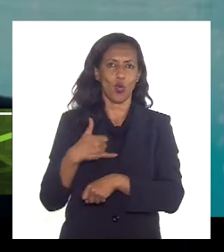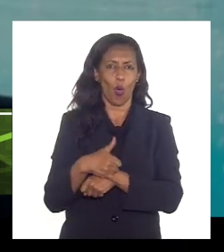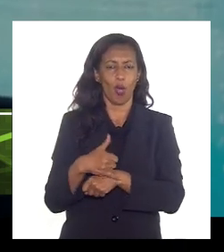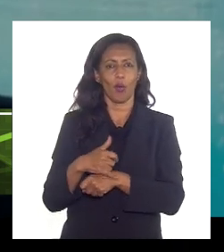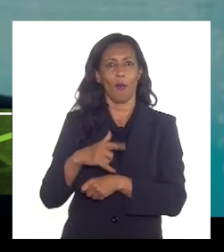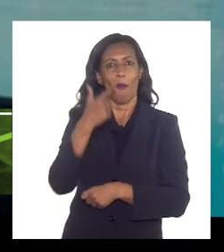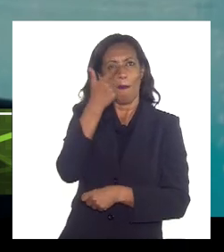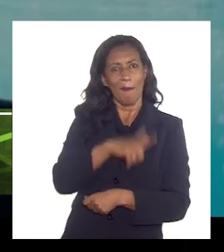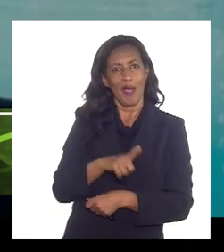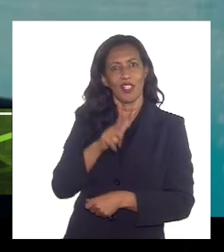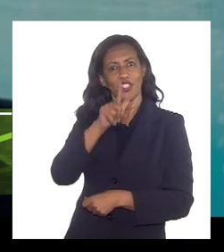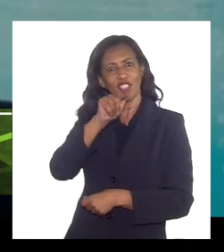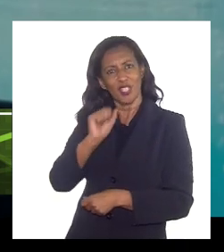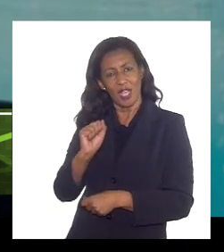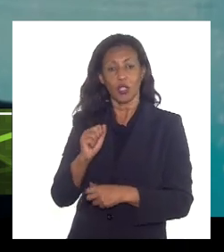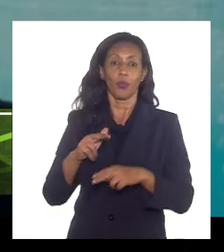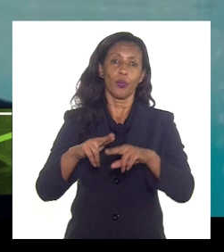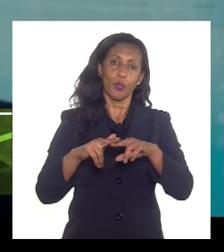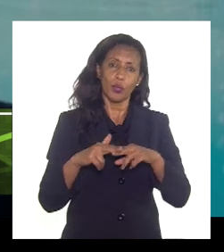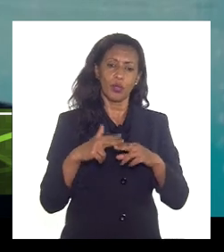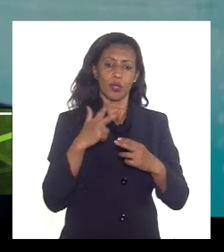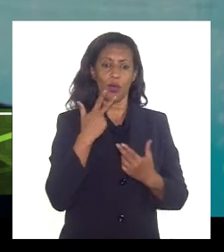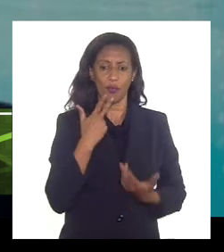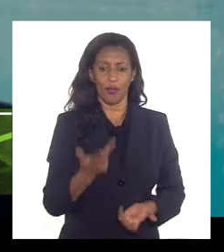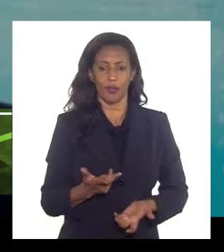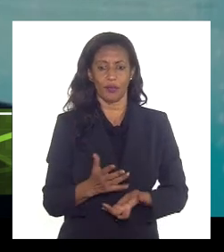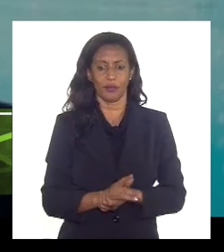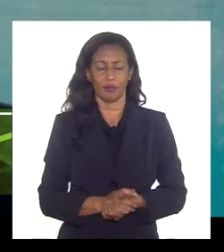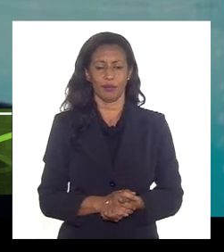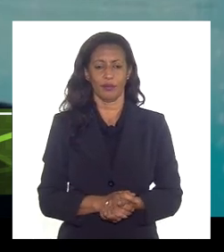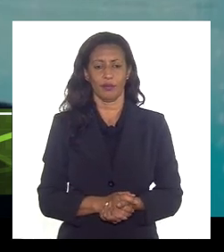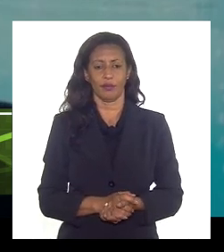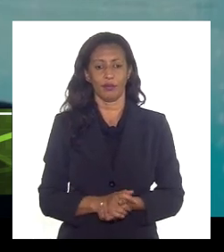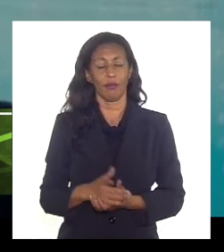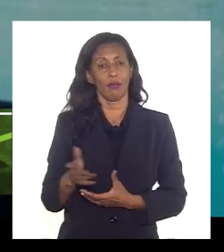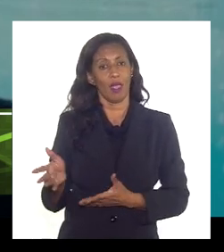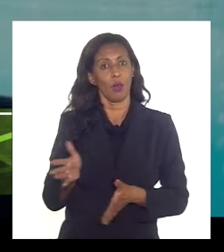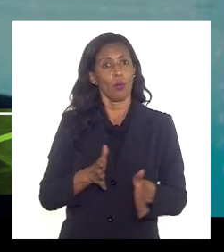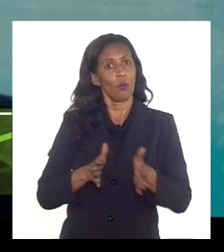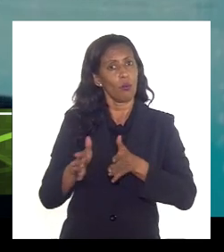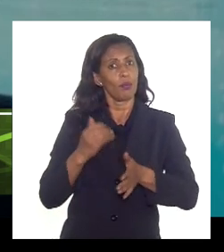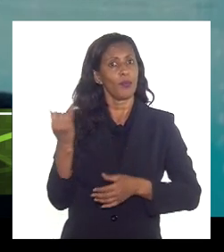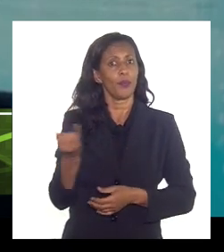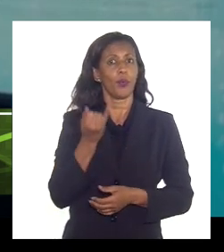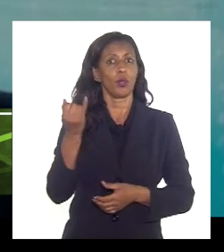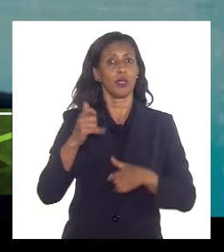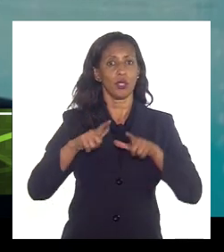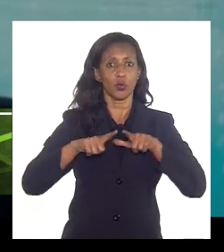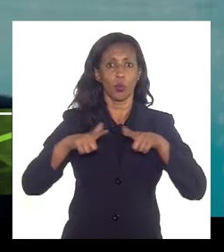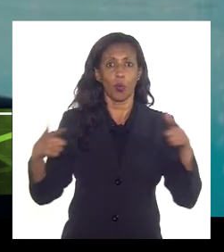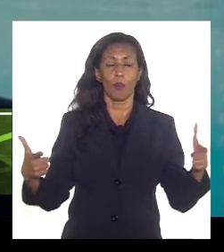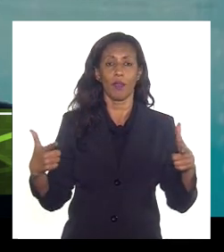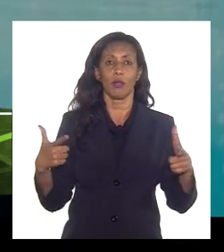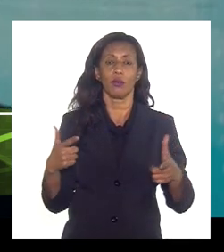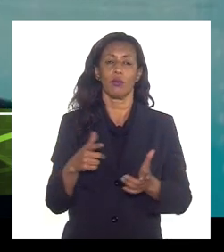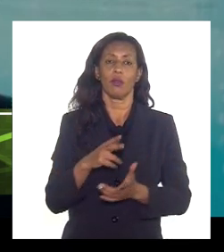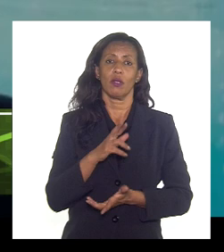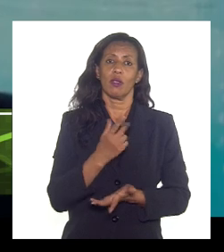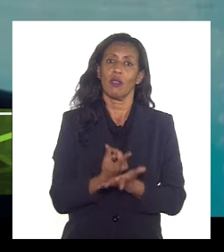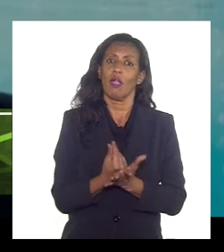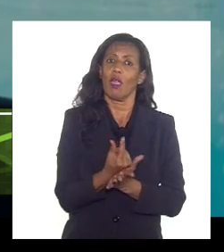esse gás então por isso que eu falo aqui é um é um é um mecanismo importante para o aumento da receita do projeto e